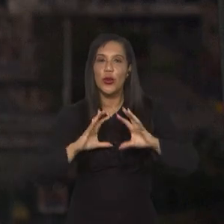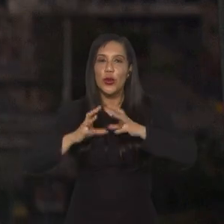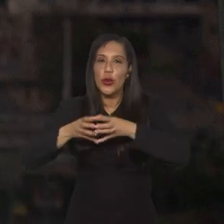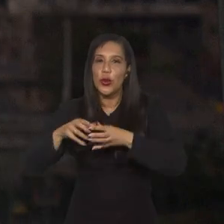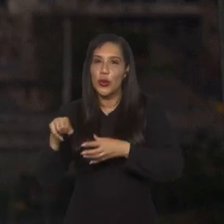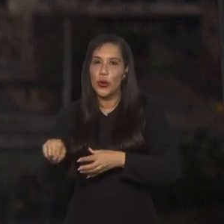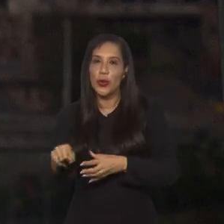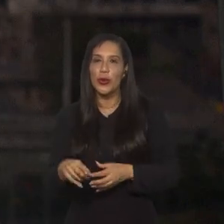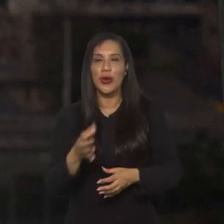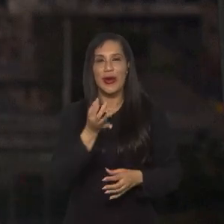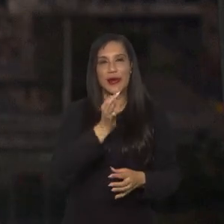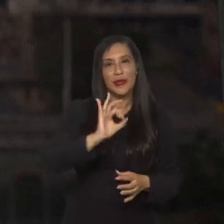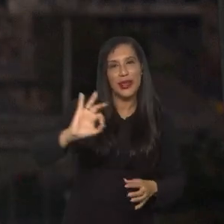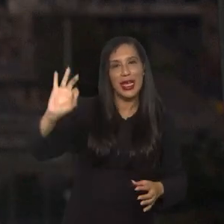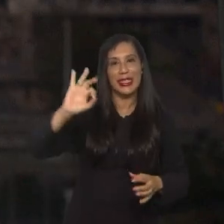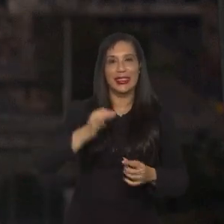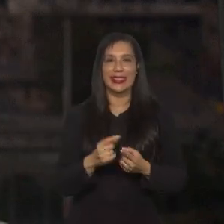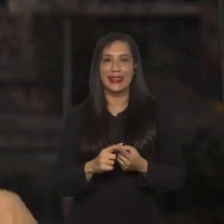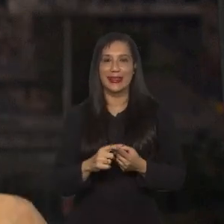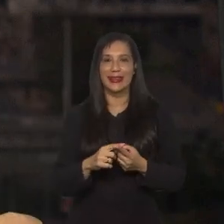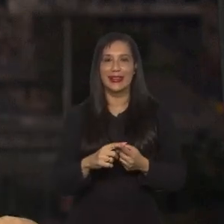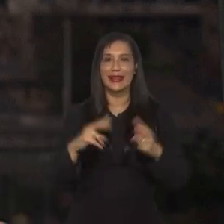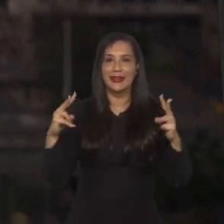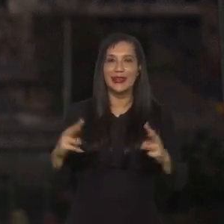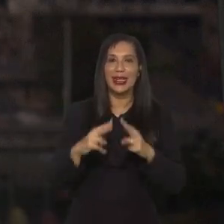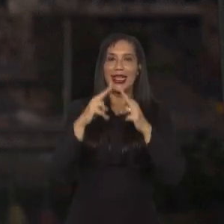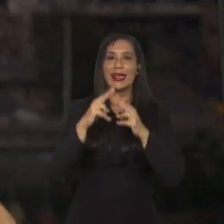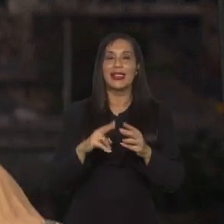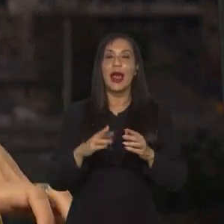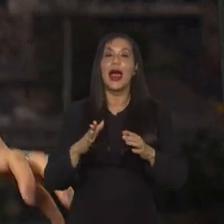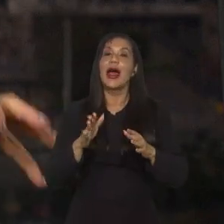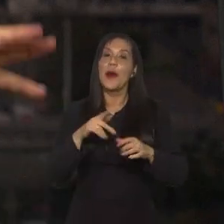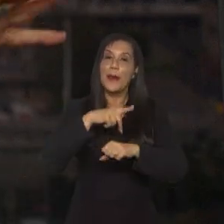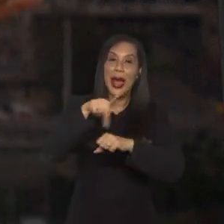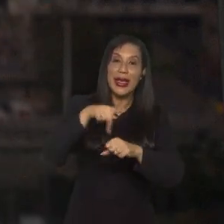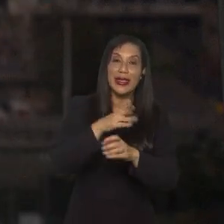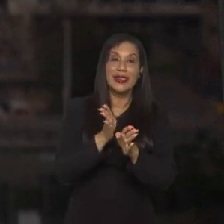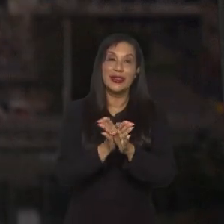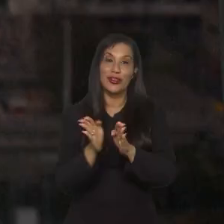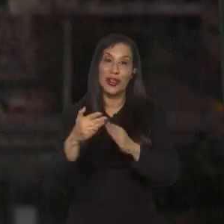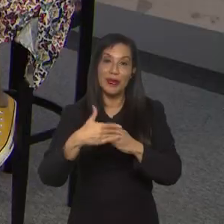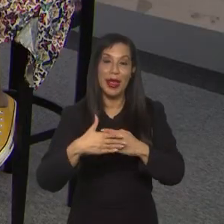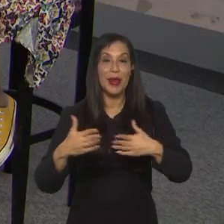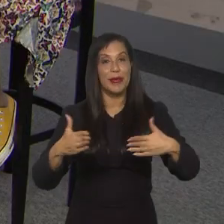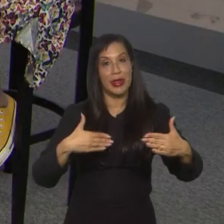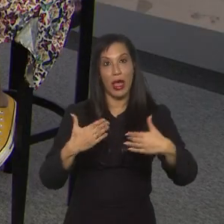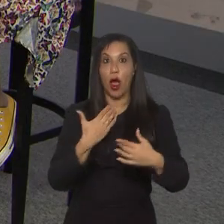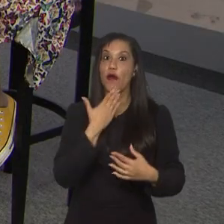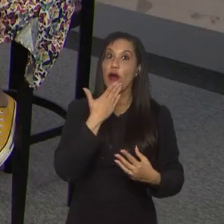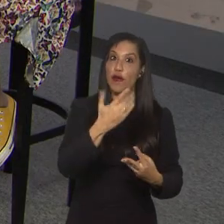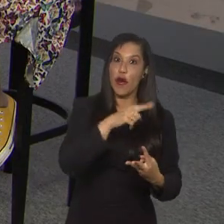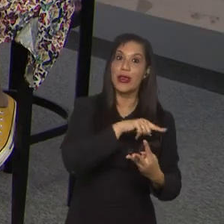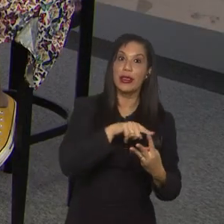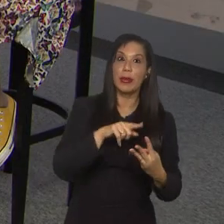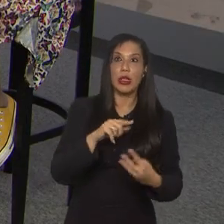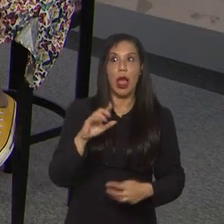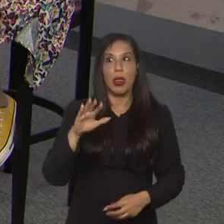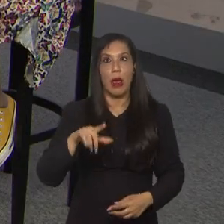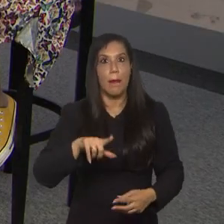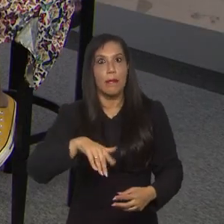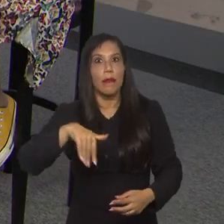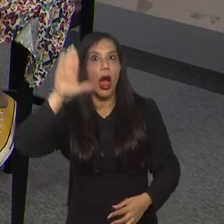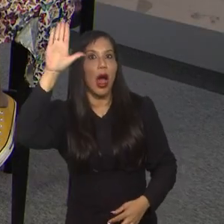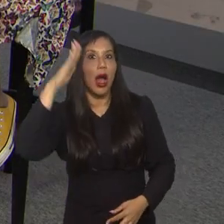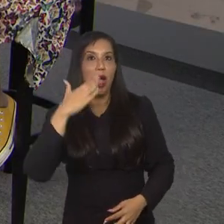aí com França, Panamá e Jamaica, a gente está entre os favoritos, mas a gente não é uma das